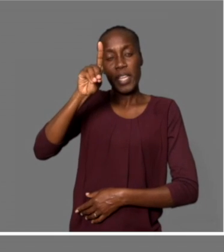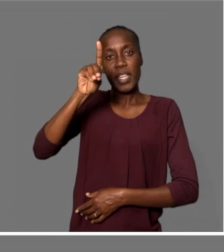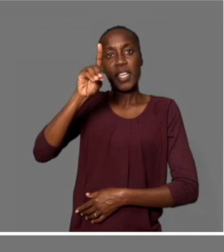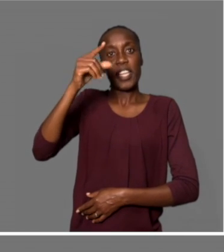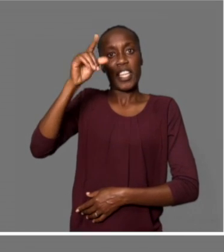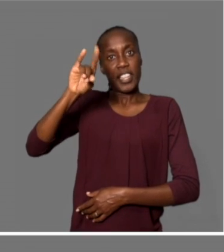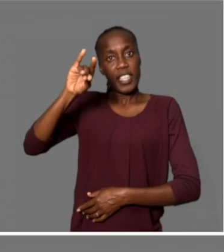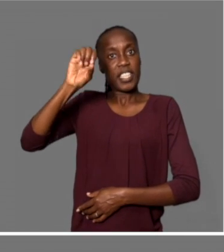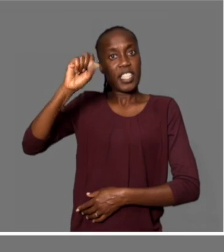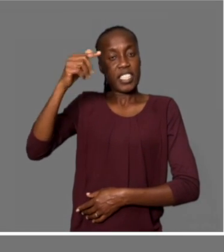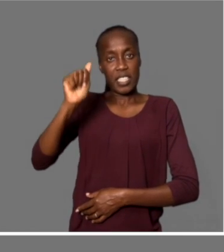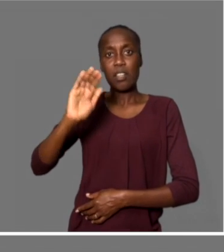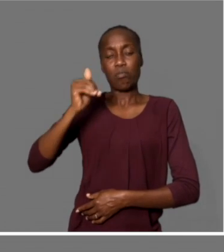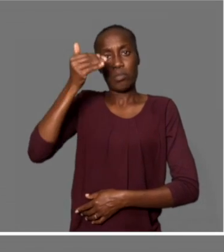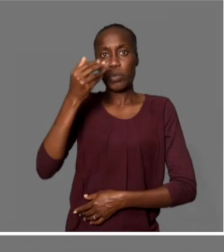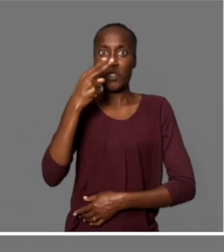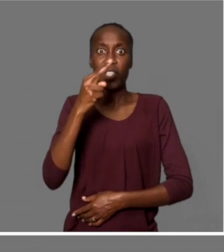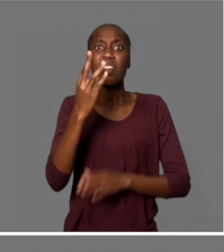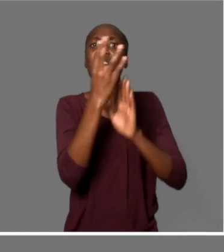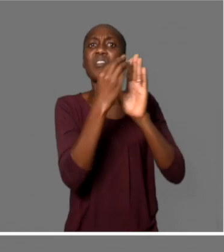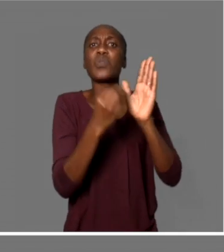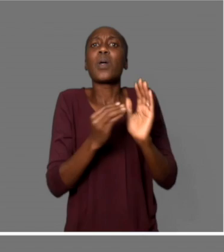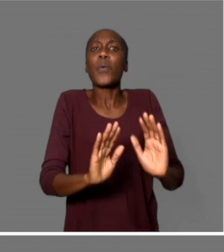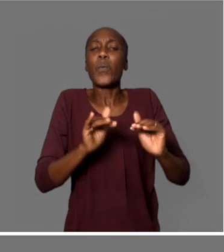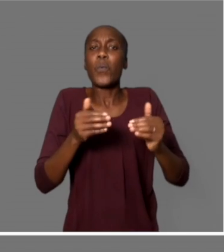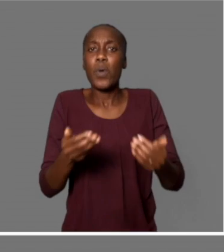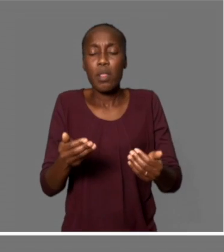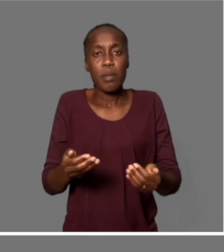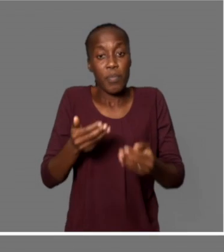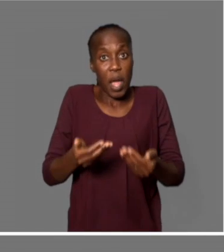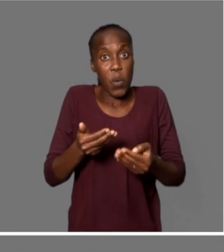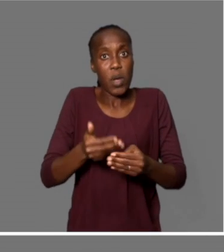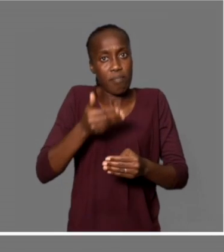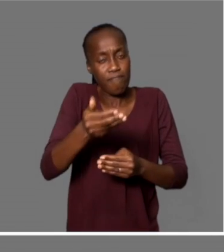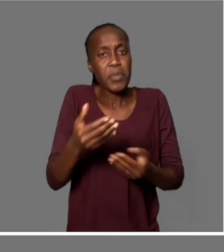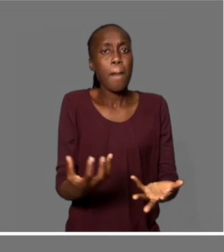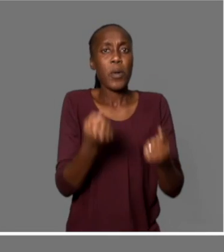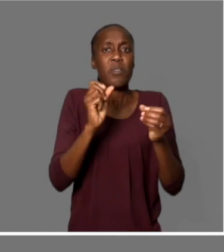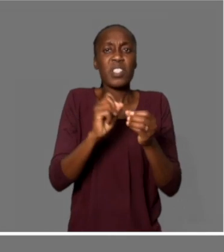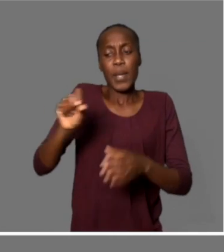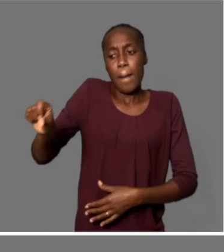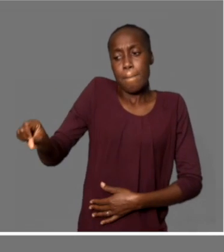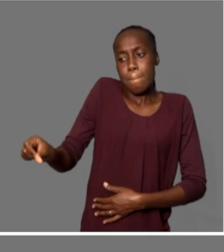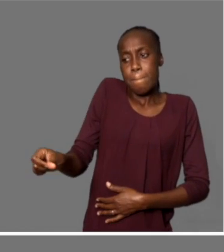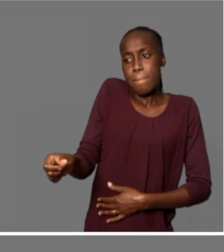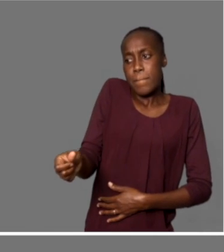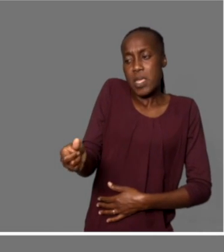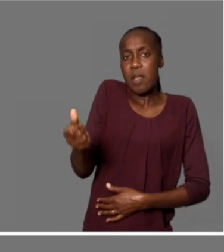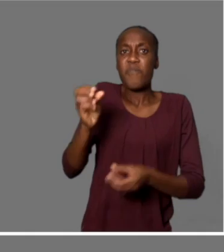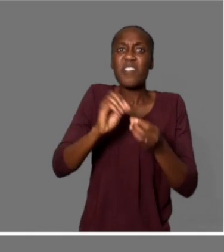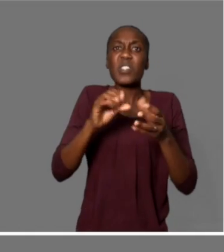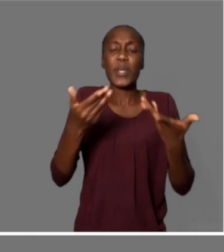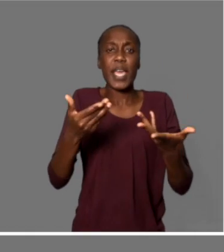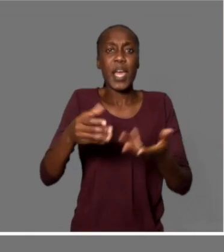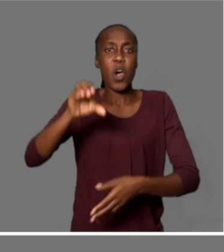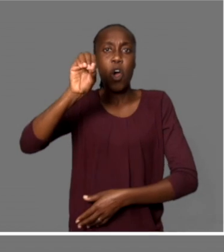E, posteriormente, melhorar as barras paralelas para que elas possam estar mais ajustadas ao paciente.